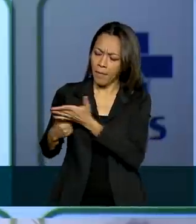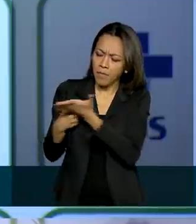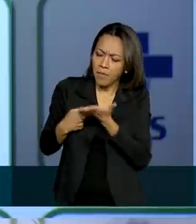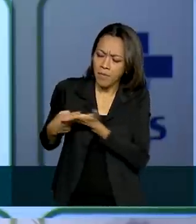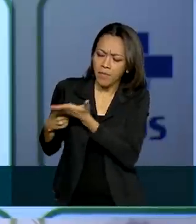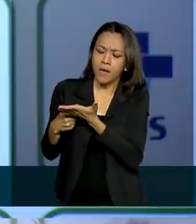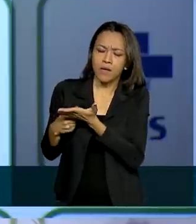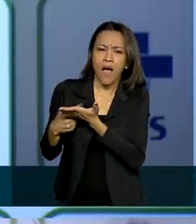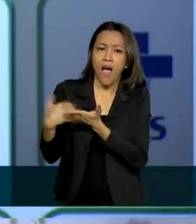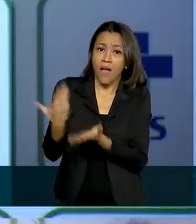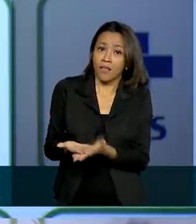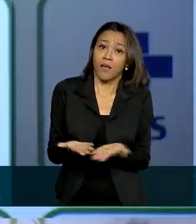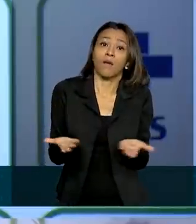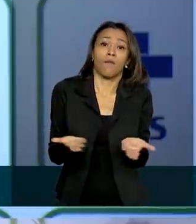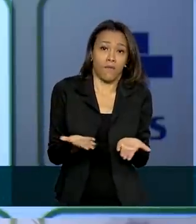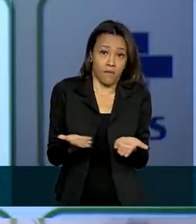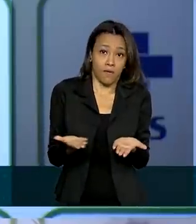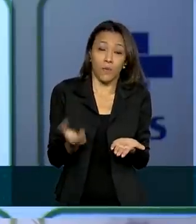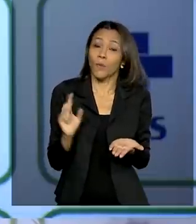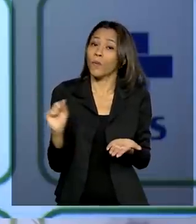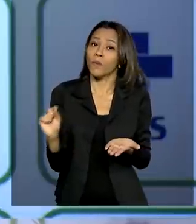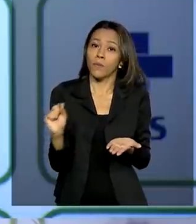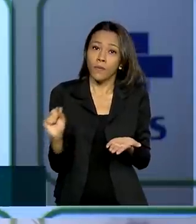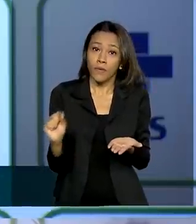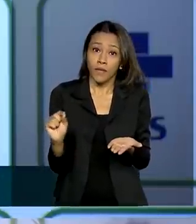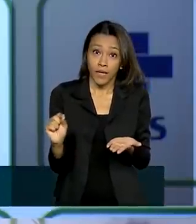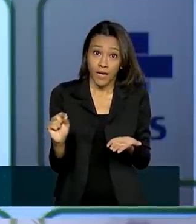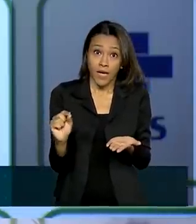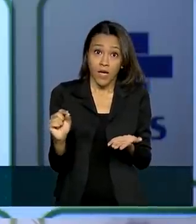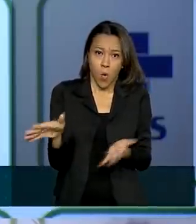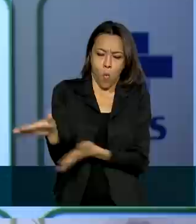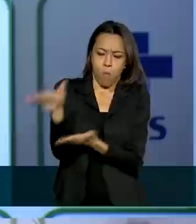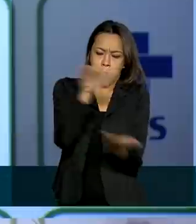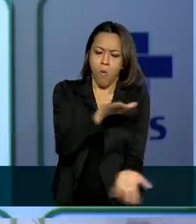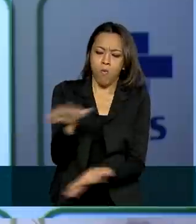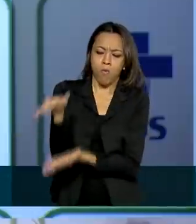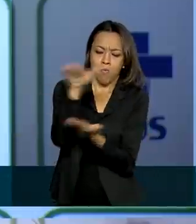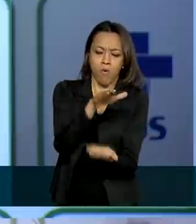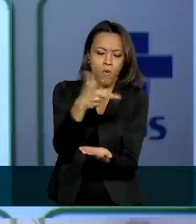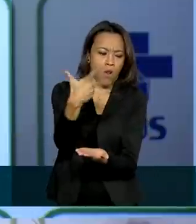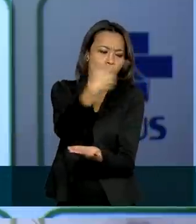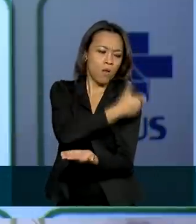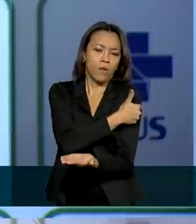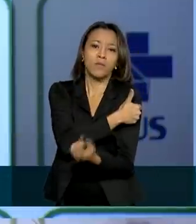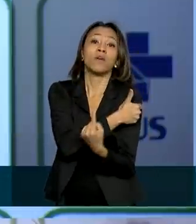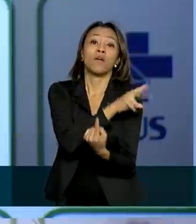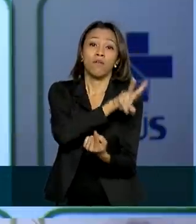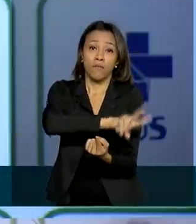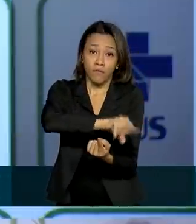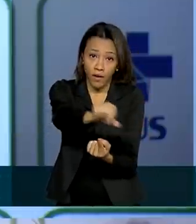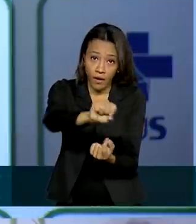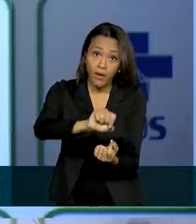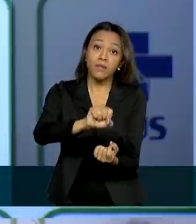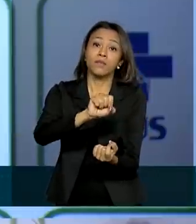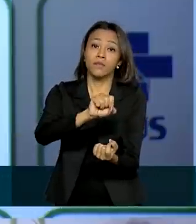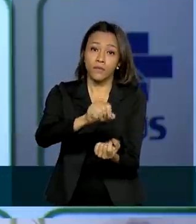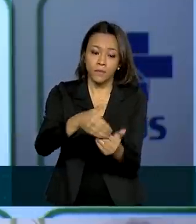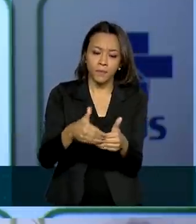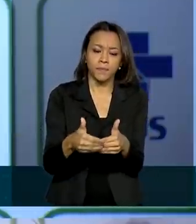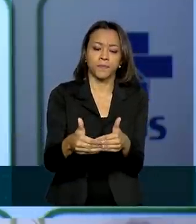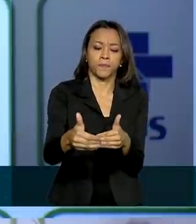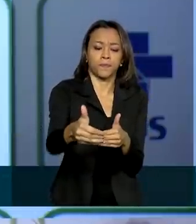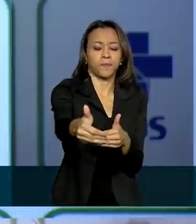nós temos até o momento, é que os primeiros lotes de vacina estariam sendo disponibilizados para a imunização da população